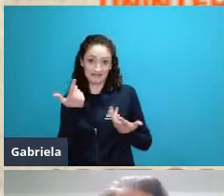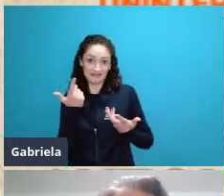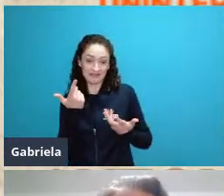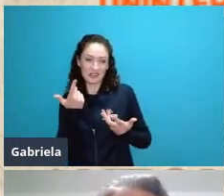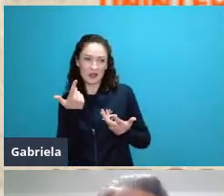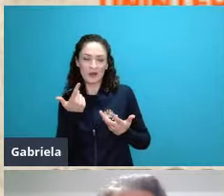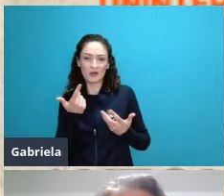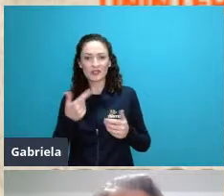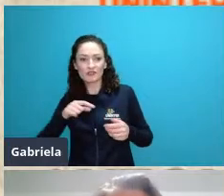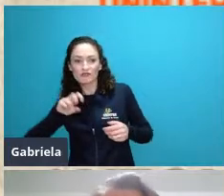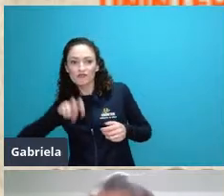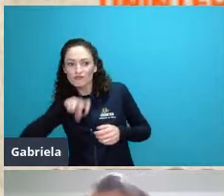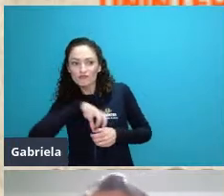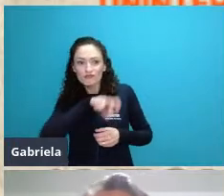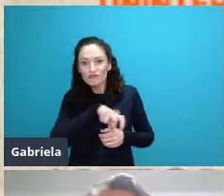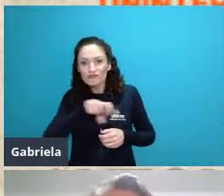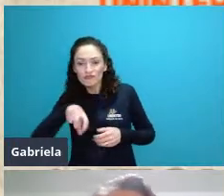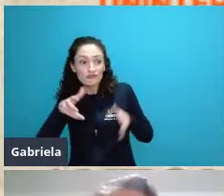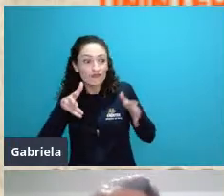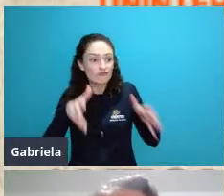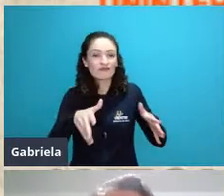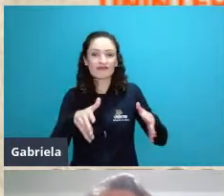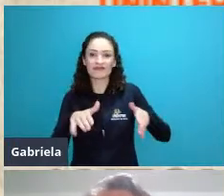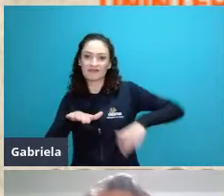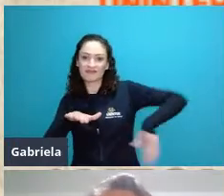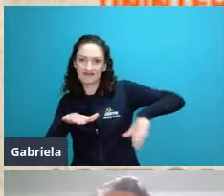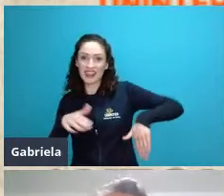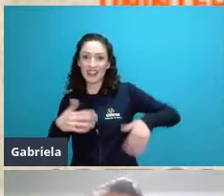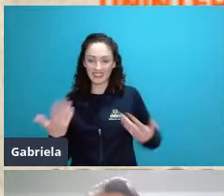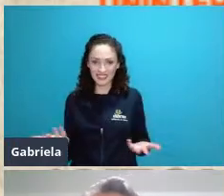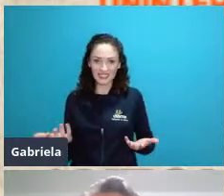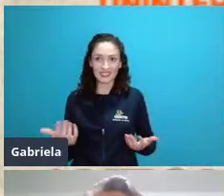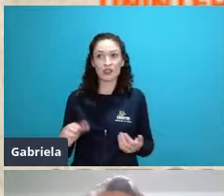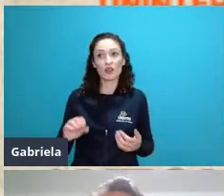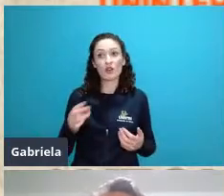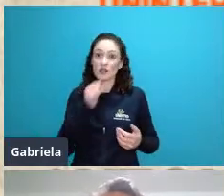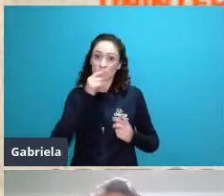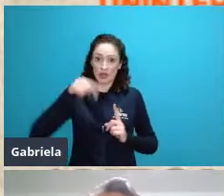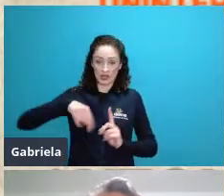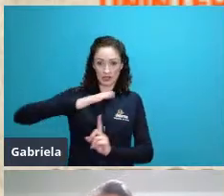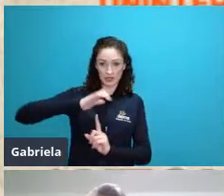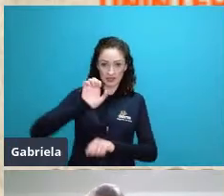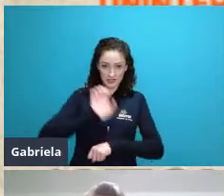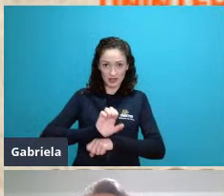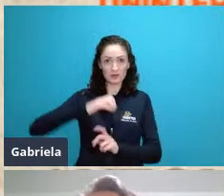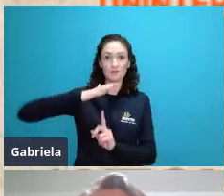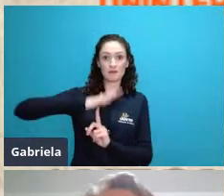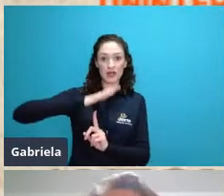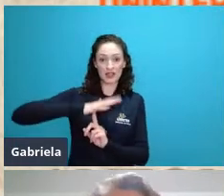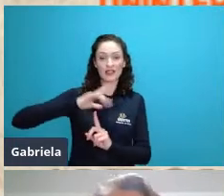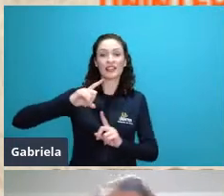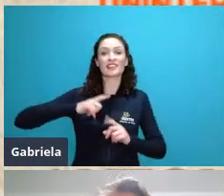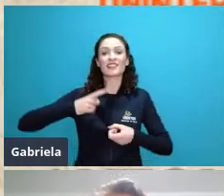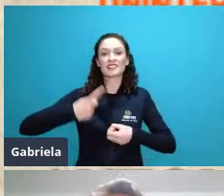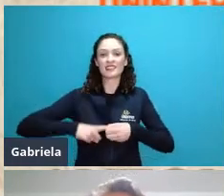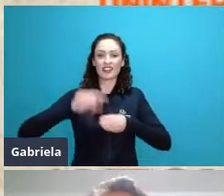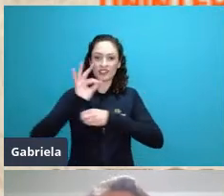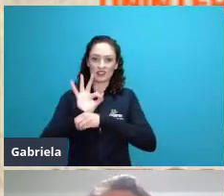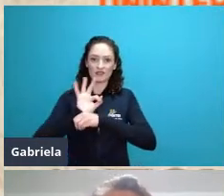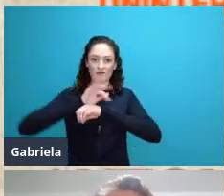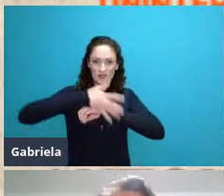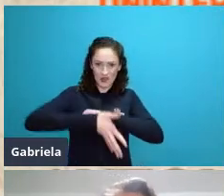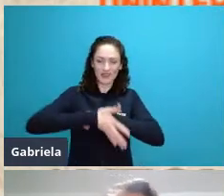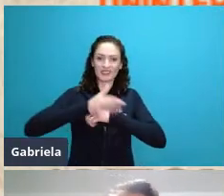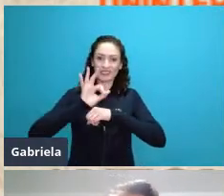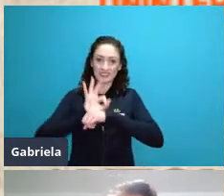manutenção da biodiversidade a gente tem aqui no Paraná Foz do Iguaçu as cataratas do Iguaçu que estão inseridas no Parque Nacional do Iguaçu que tem